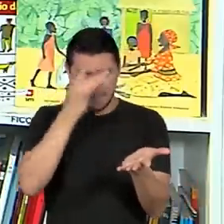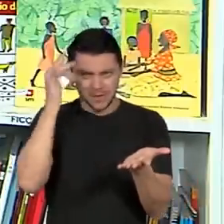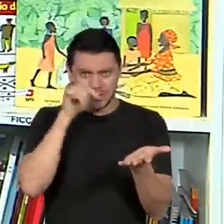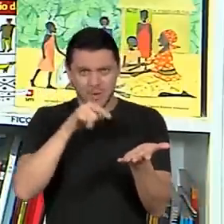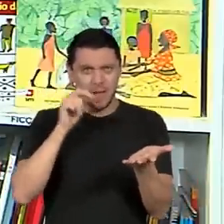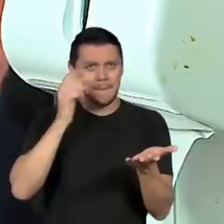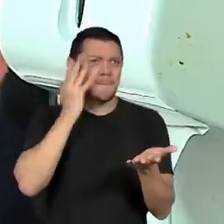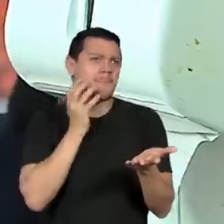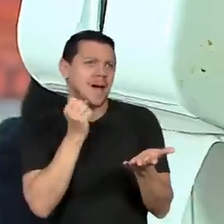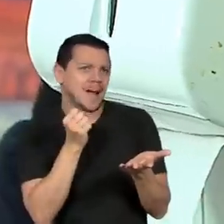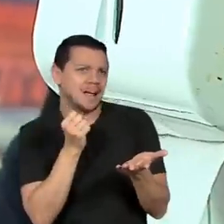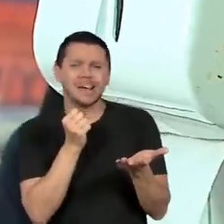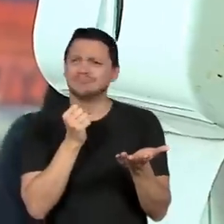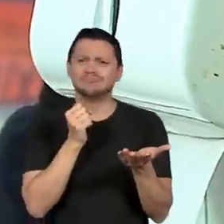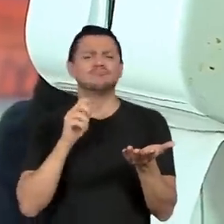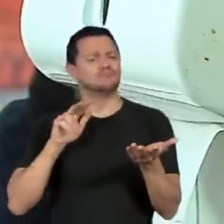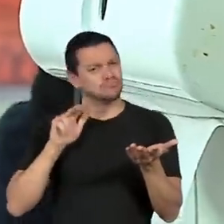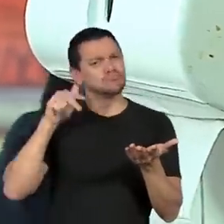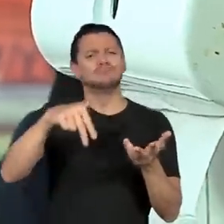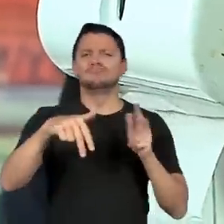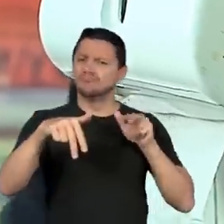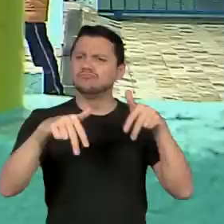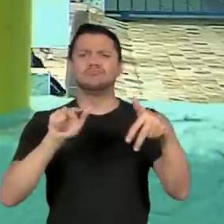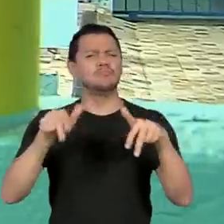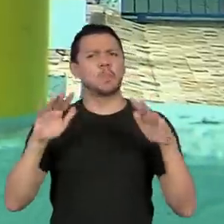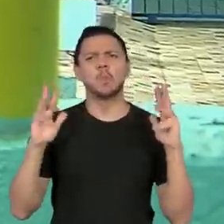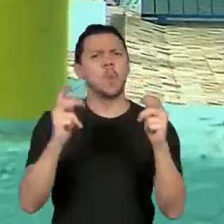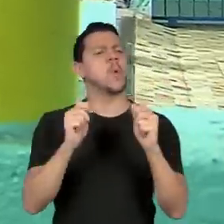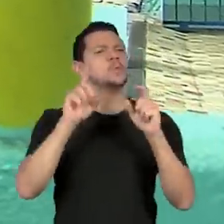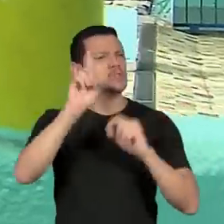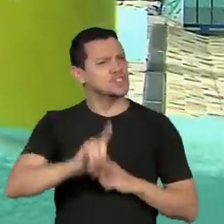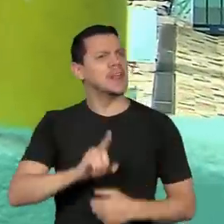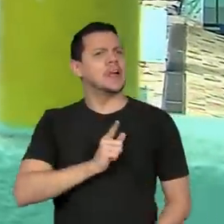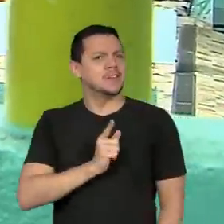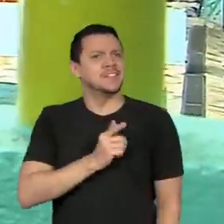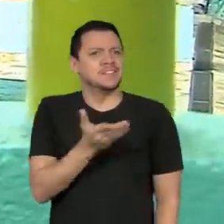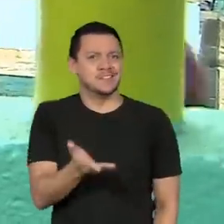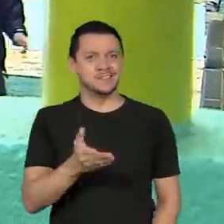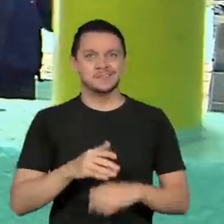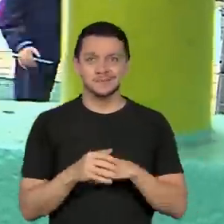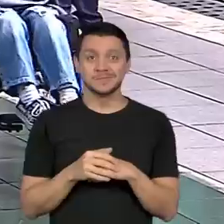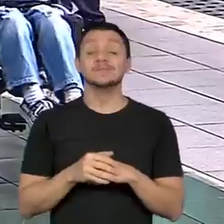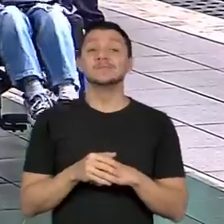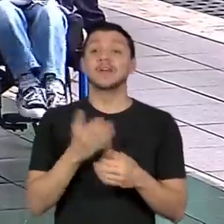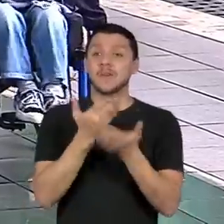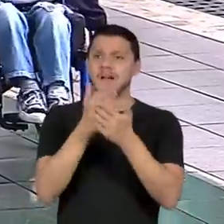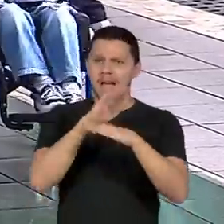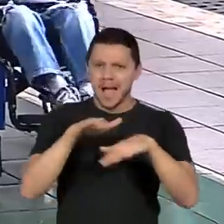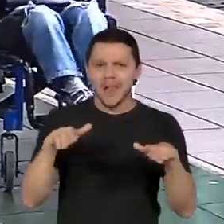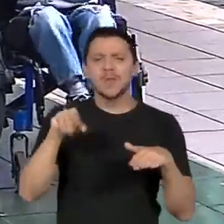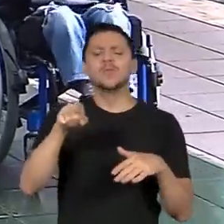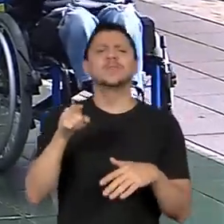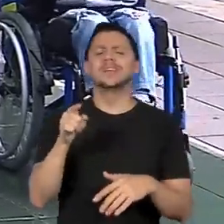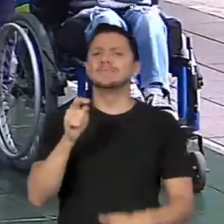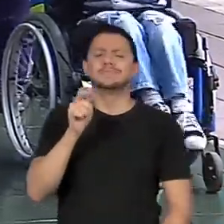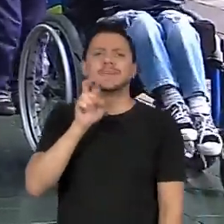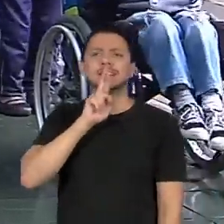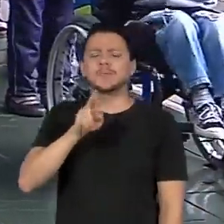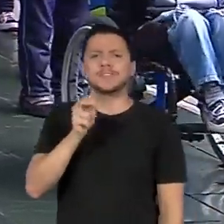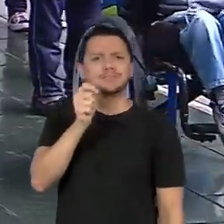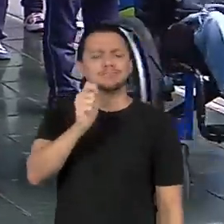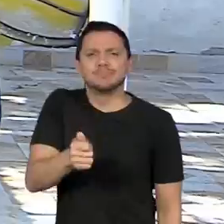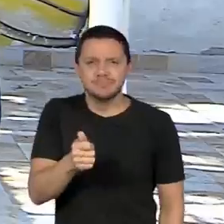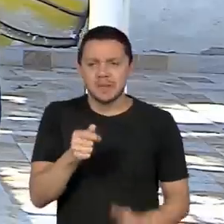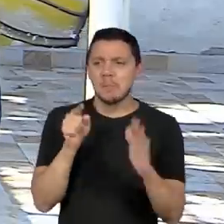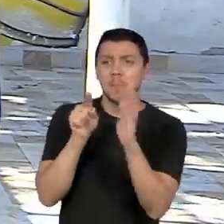direito de estar lá. As alunas da EMEF não pensaram duas vezes quando perguntamos o que era racismo.